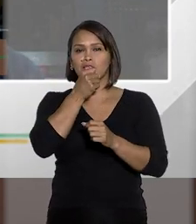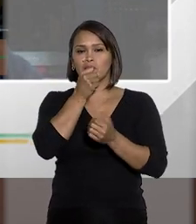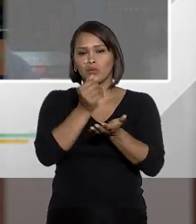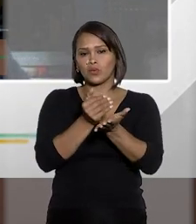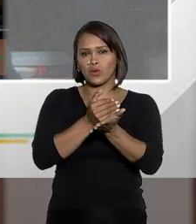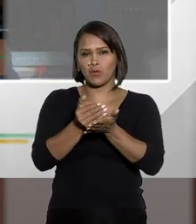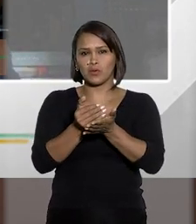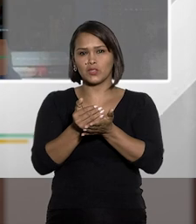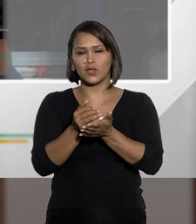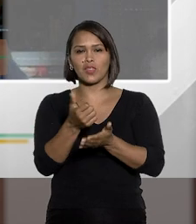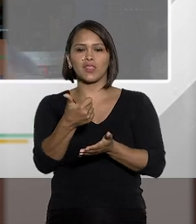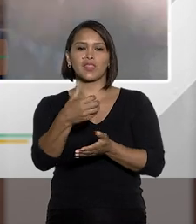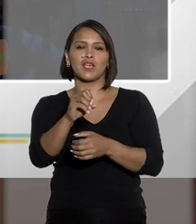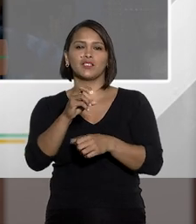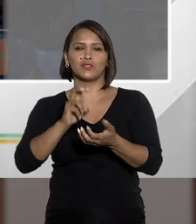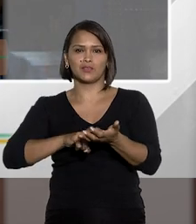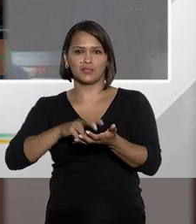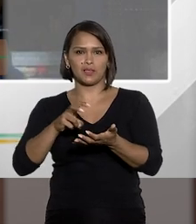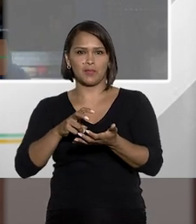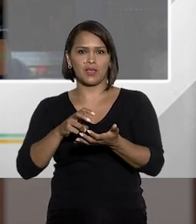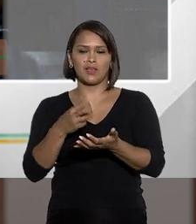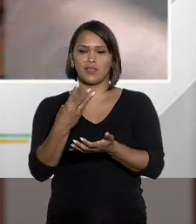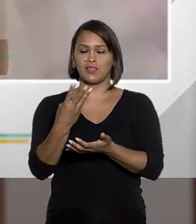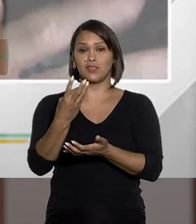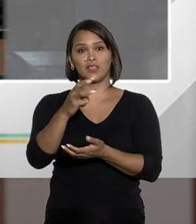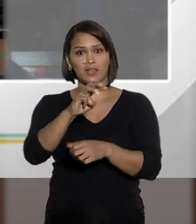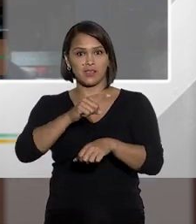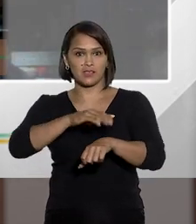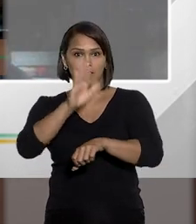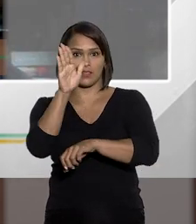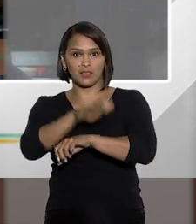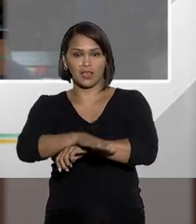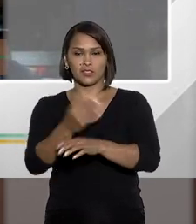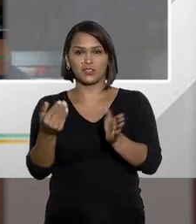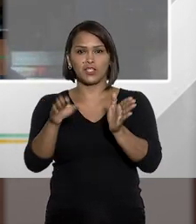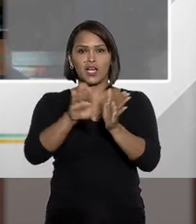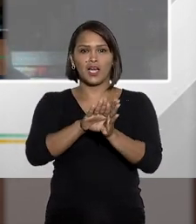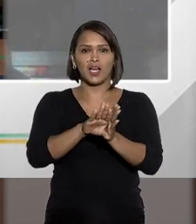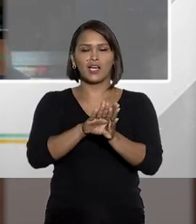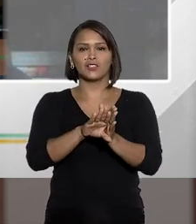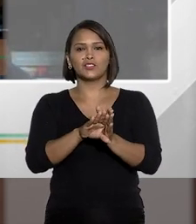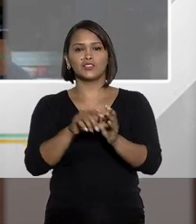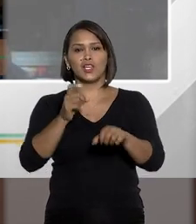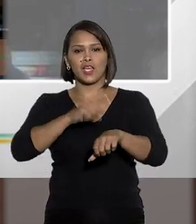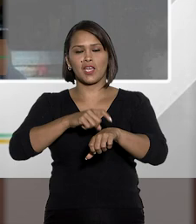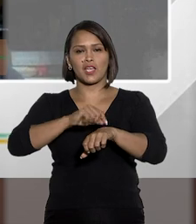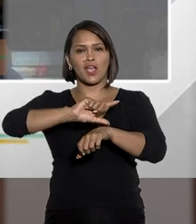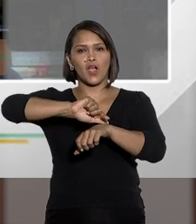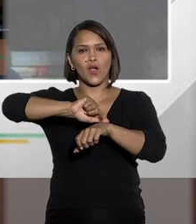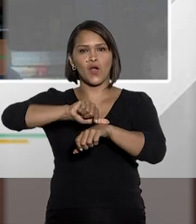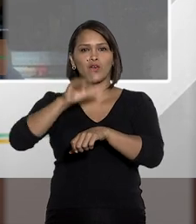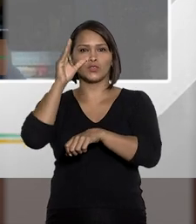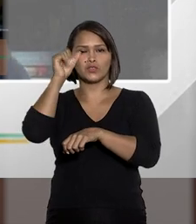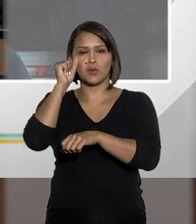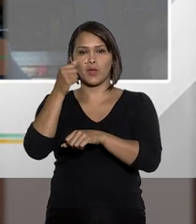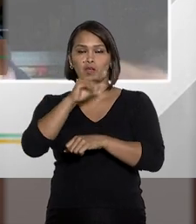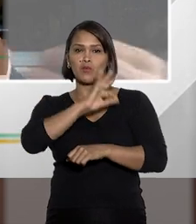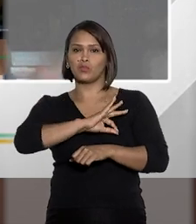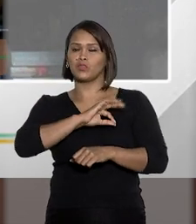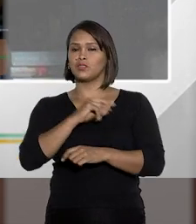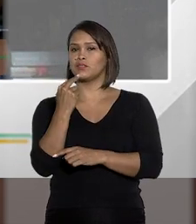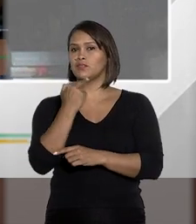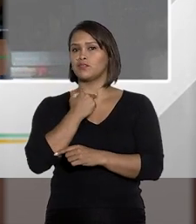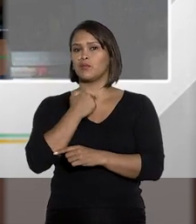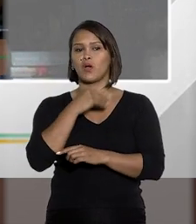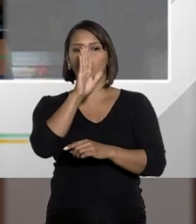interrogatório começou 10 horas da manhã, 3 horas da tarde, chega o horário de repouso noturno, o